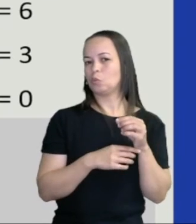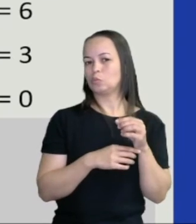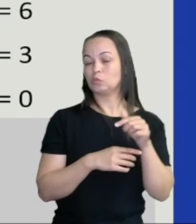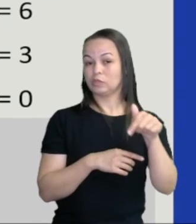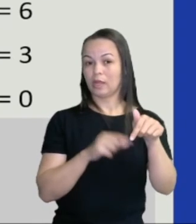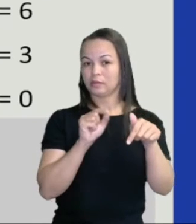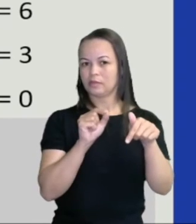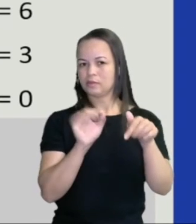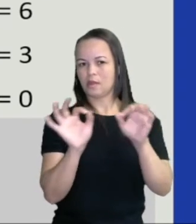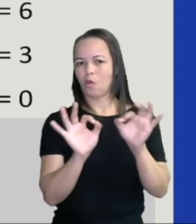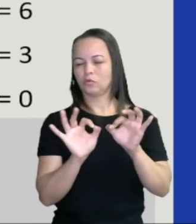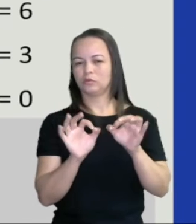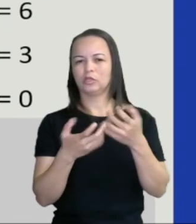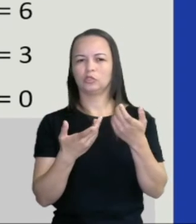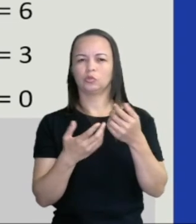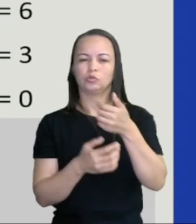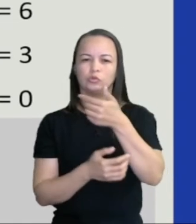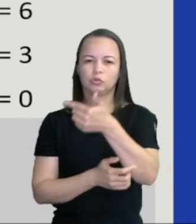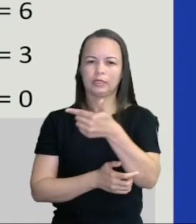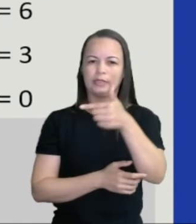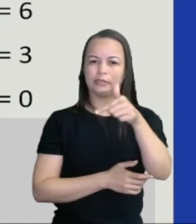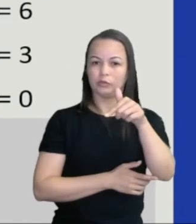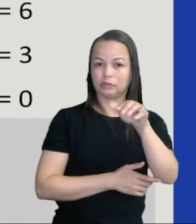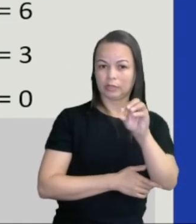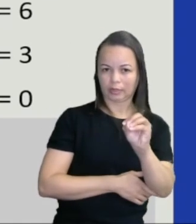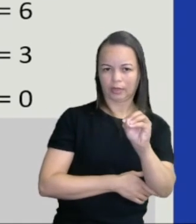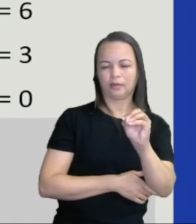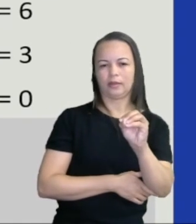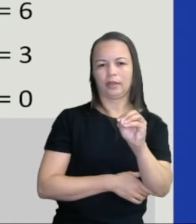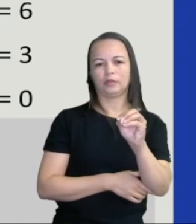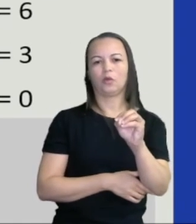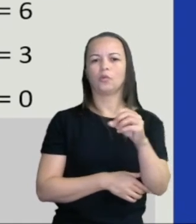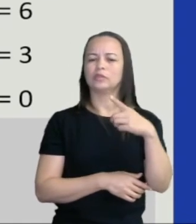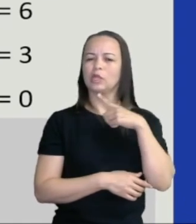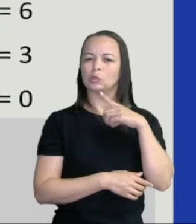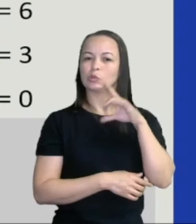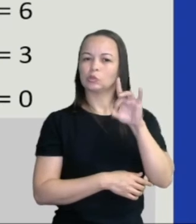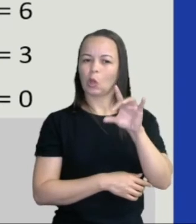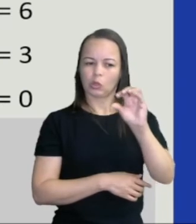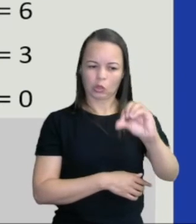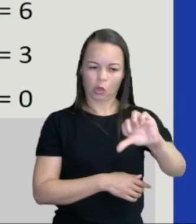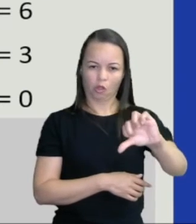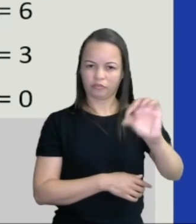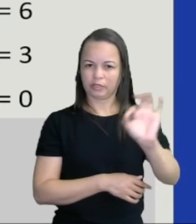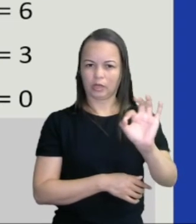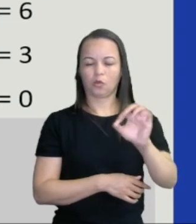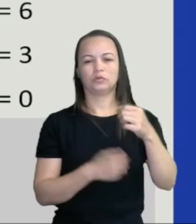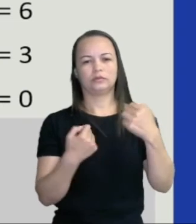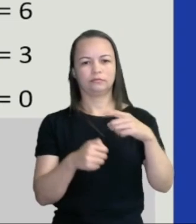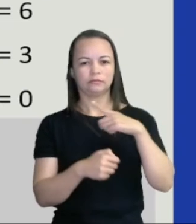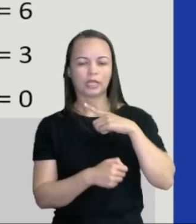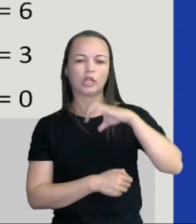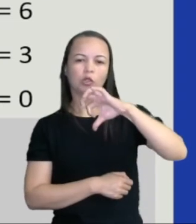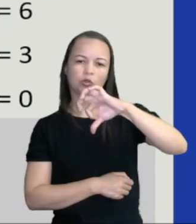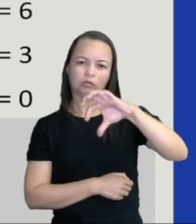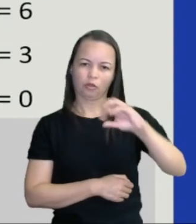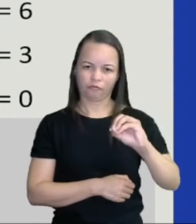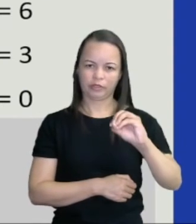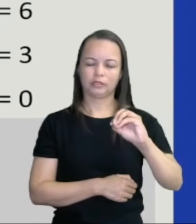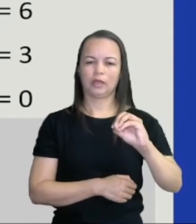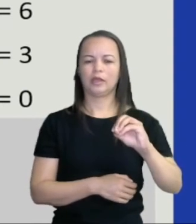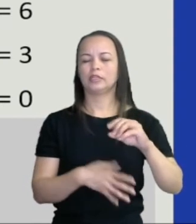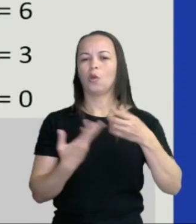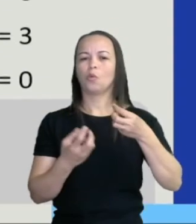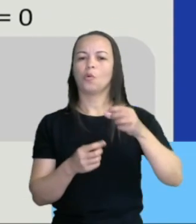Então, quando eu divido por 3, eu não tenho só 9. Eu tenho 90. Beleza? Então, 90 figurinhas. Mas eu vou trazer aqui. Então,